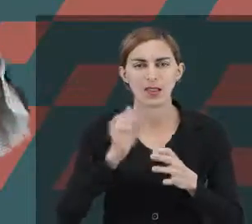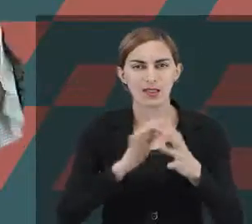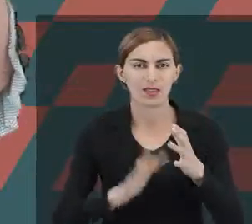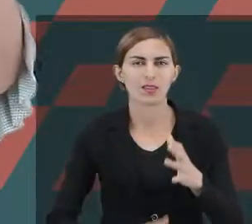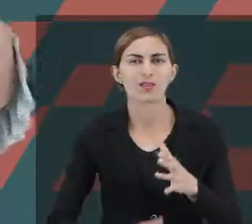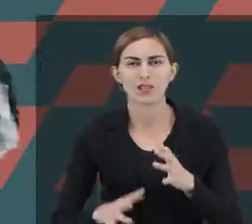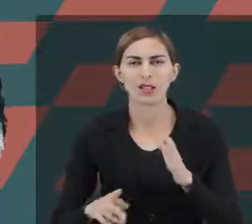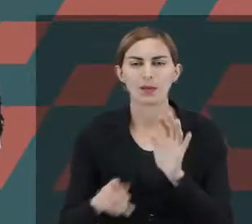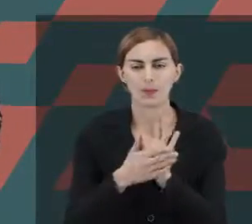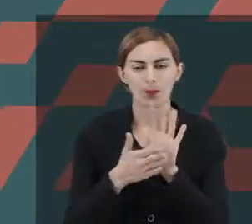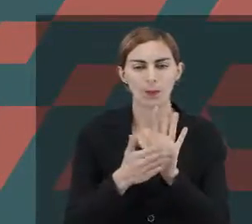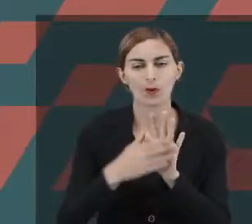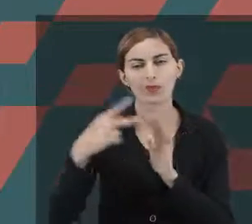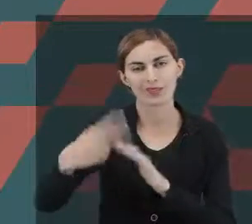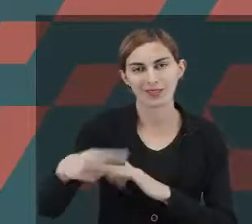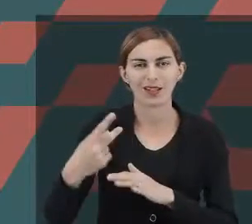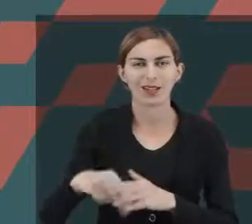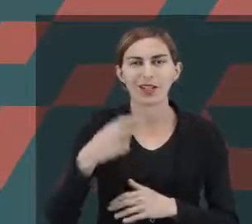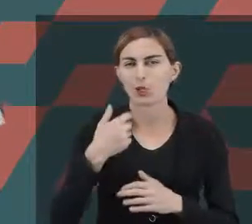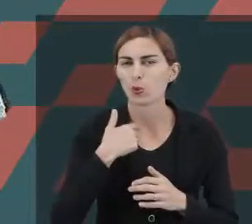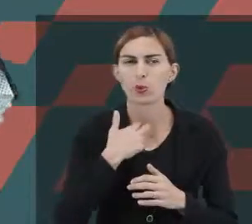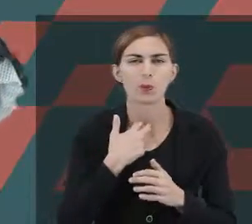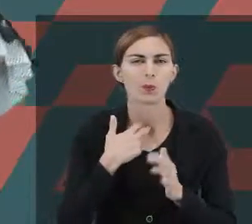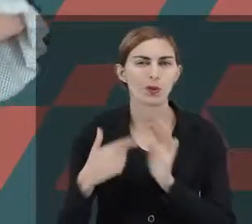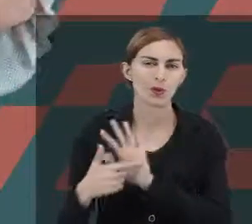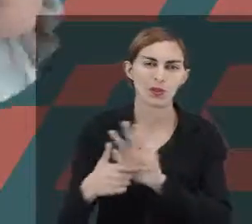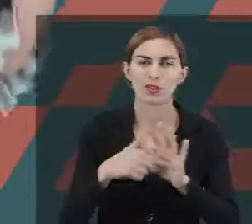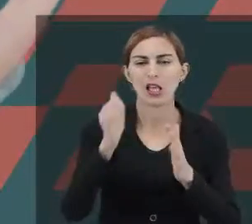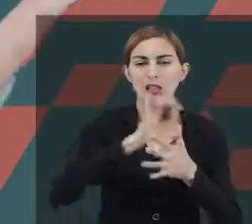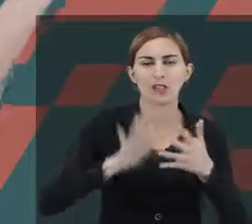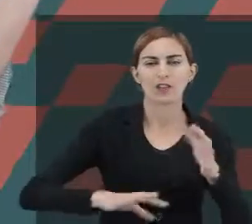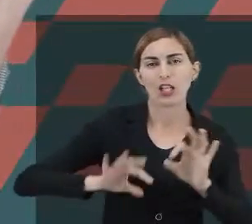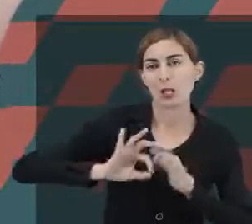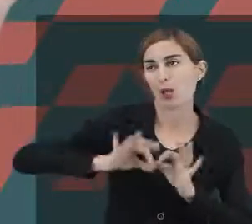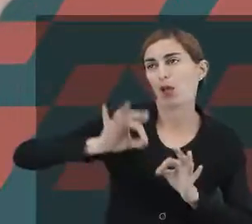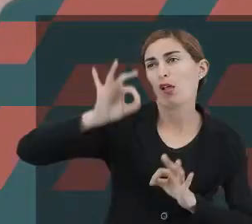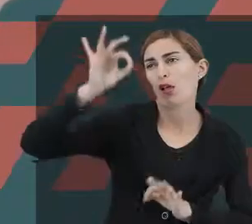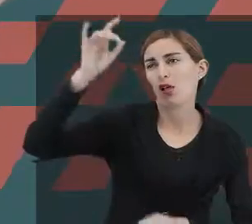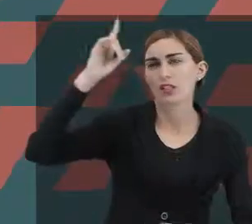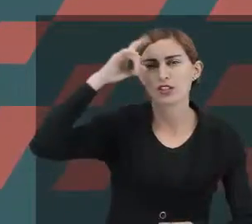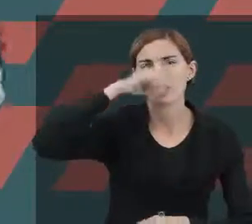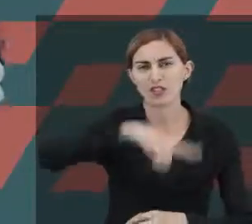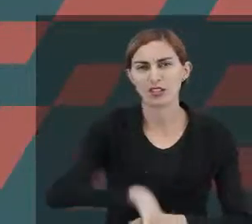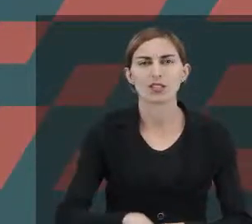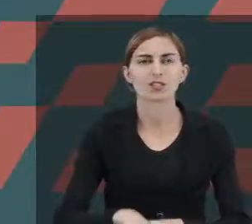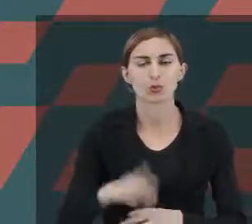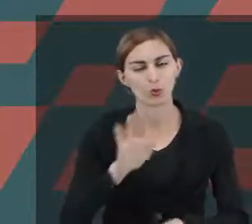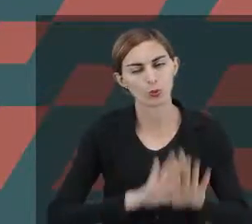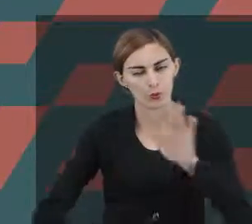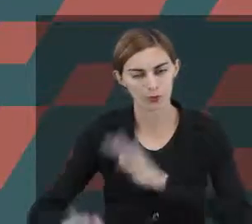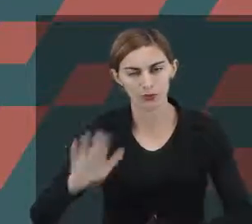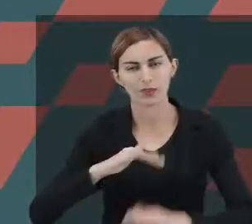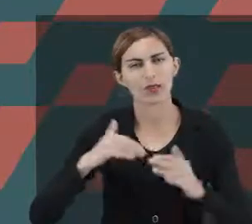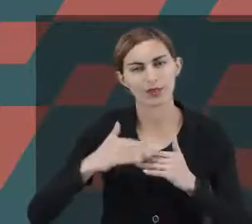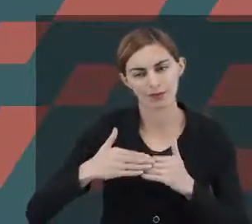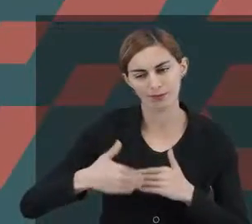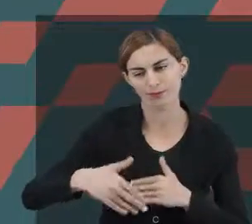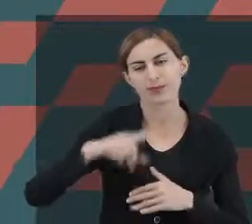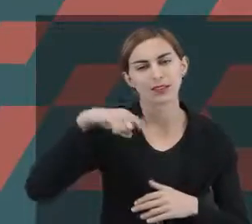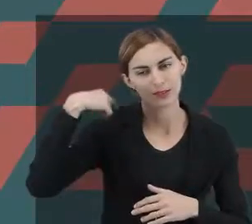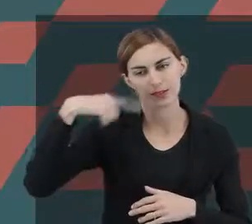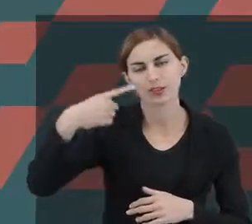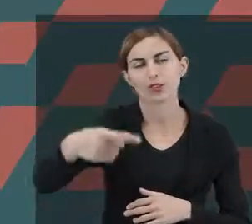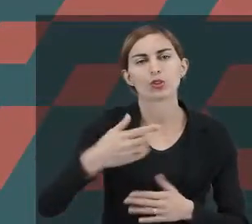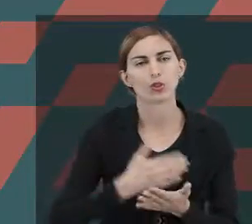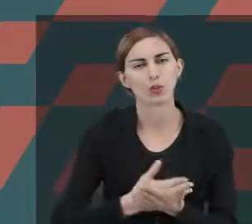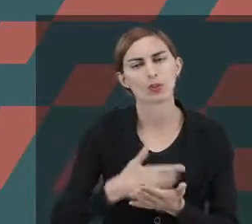atividades que são propostas para essa criança. Eu não posso apresentar uma atividade imensa para ela. Então vamos ter esse cuidado nesse dia a dia.